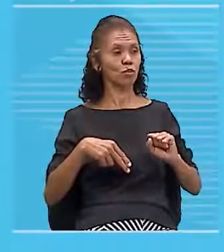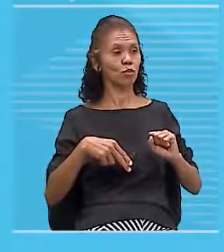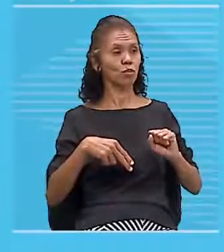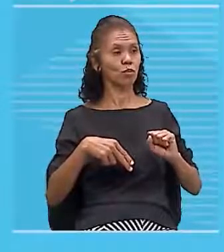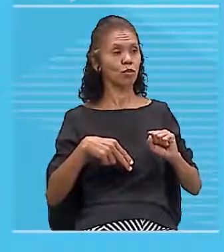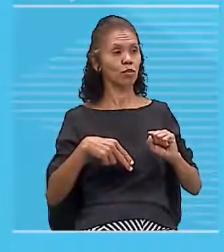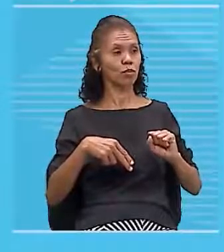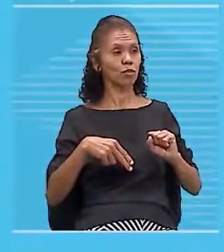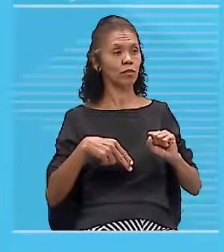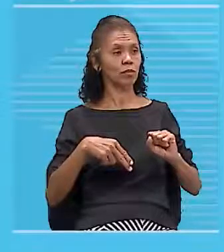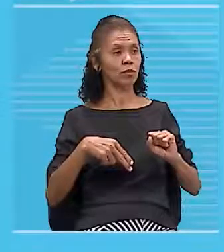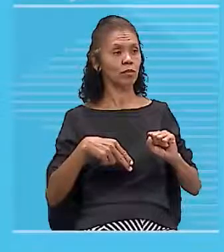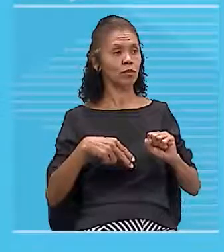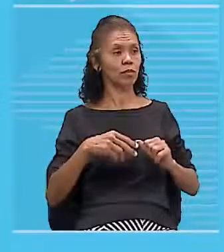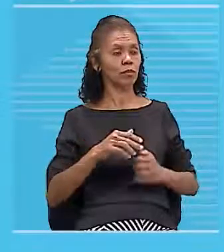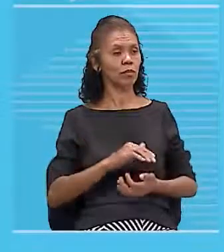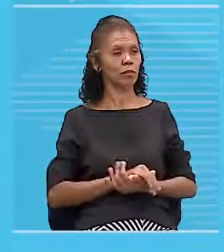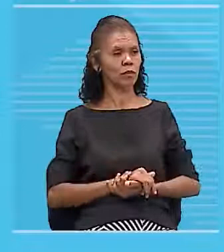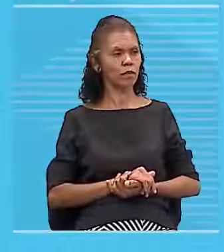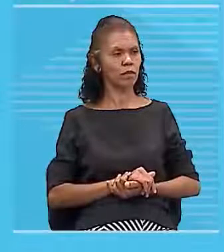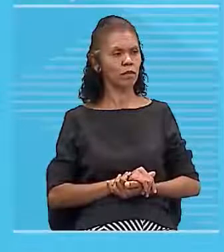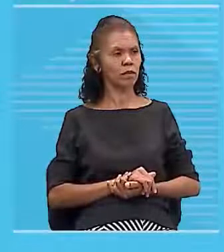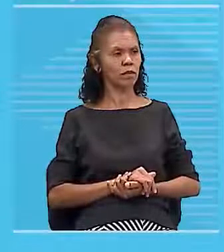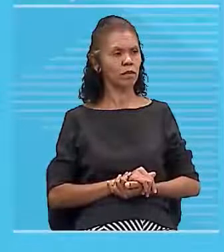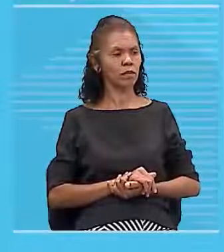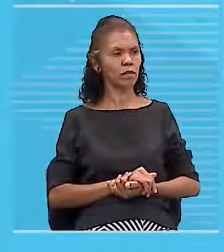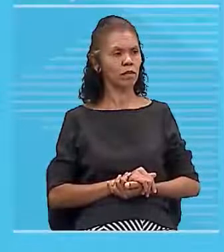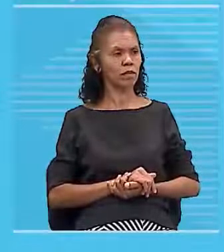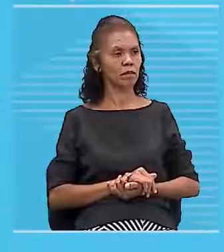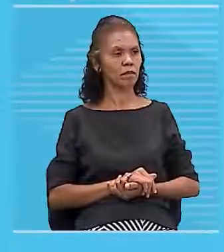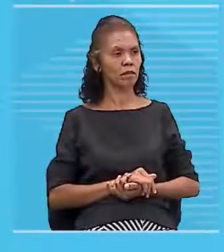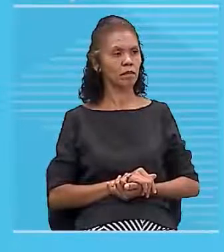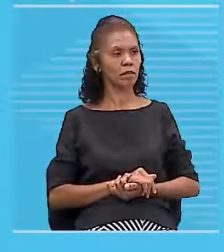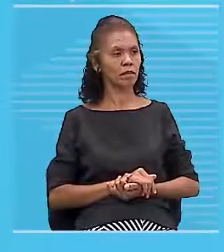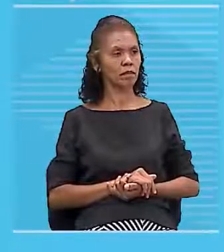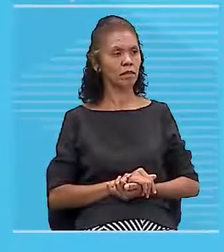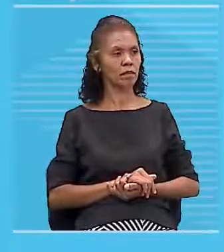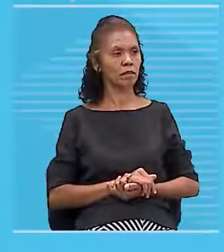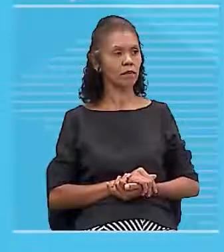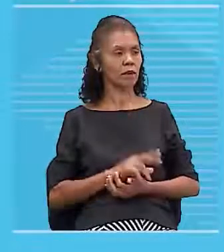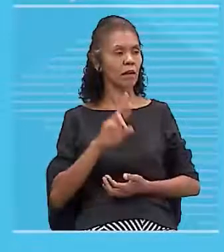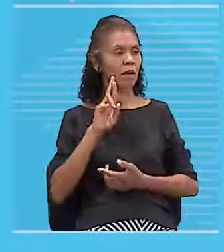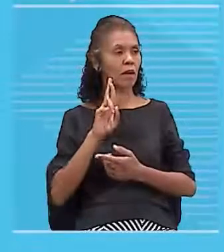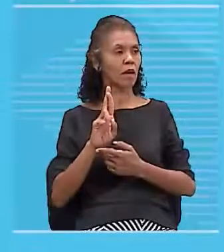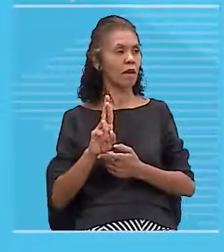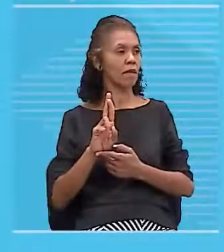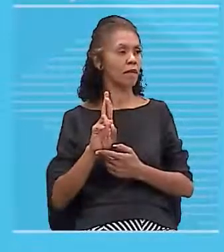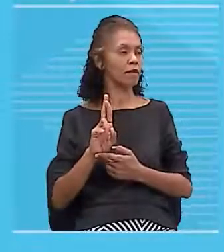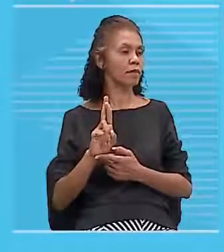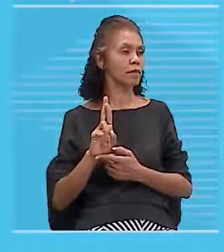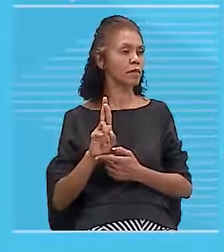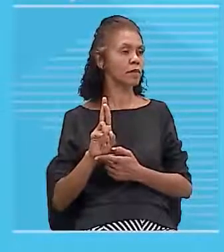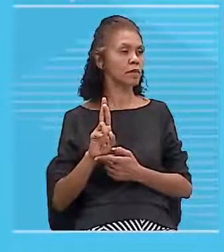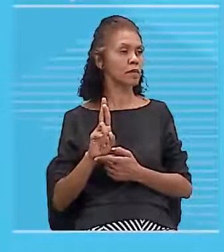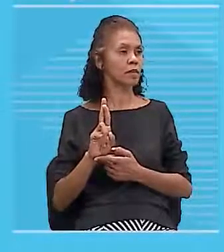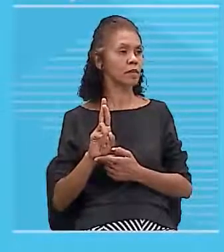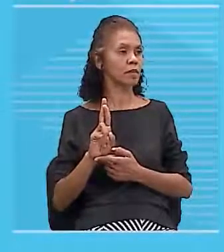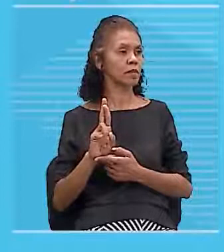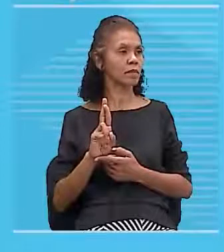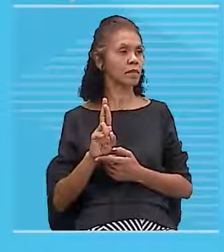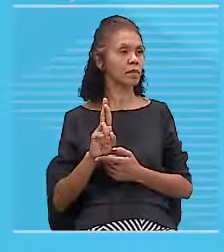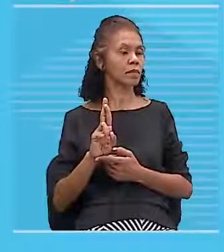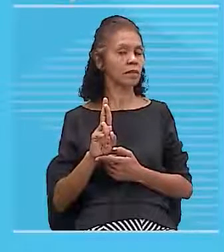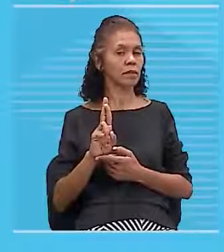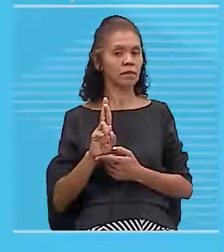certo? Galerinha, qual é o gabarito que o